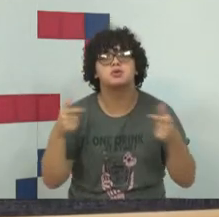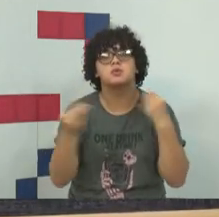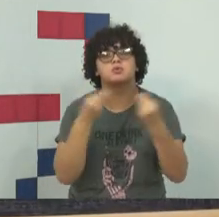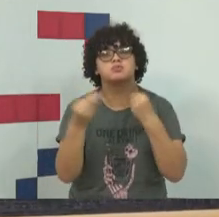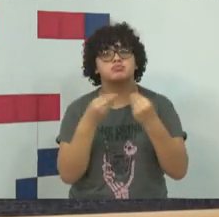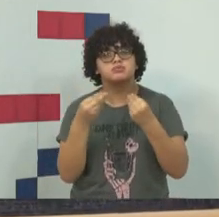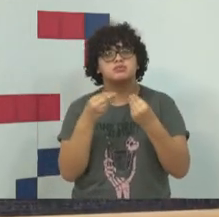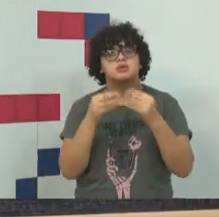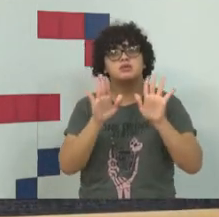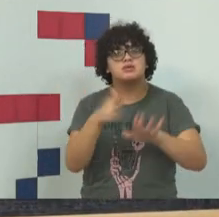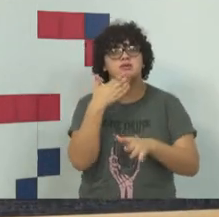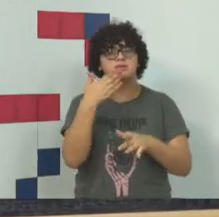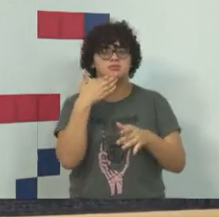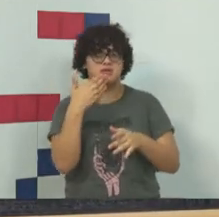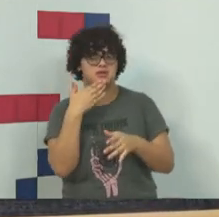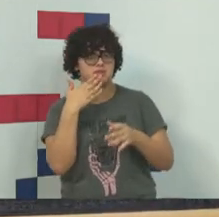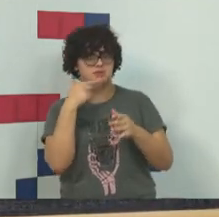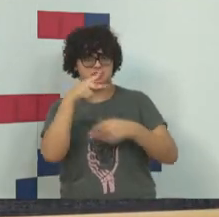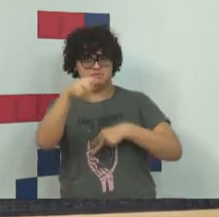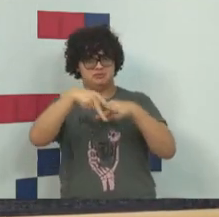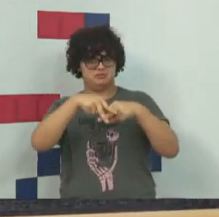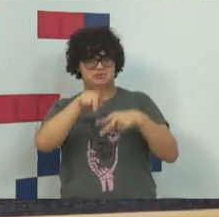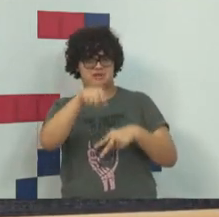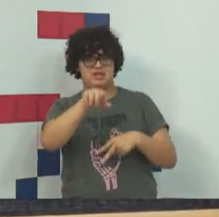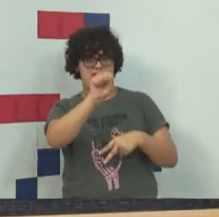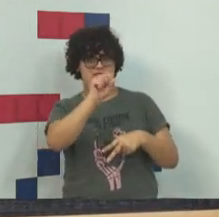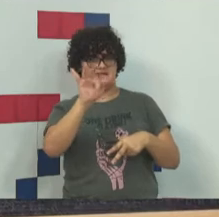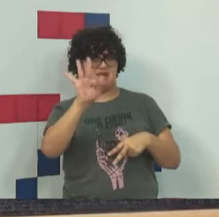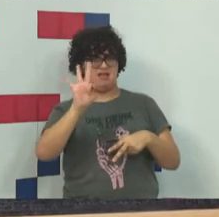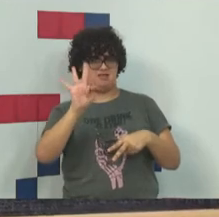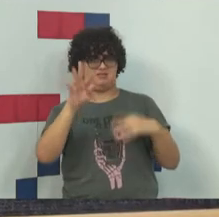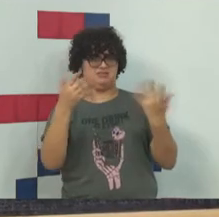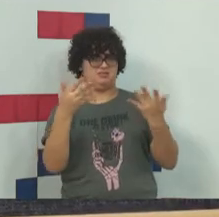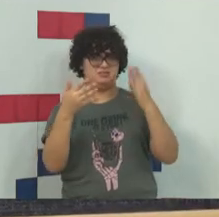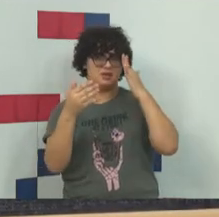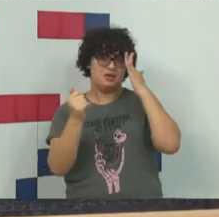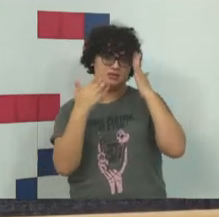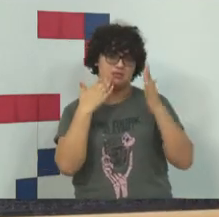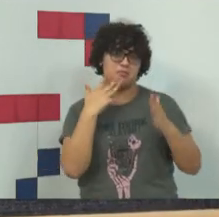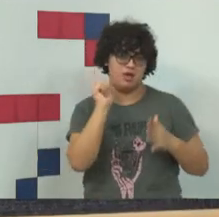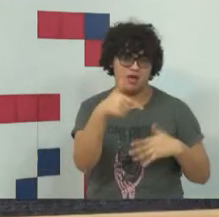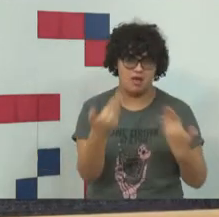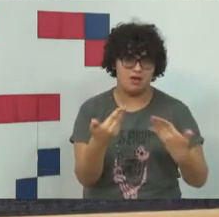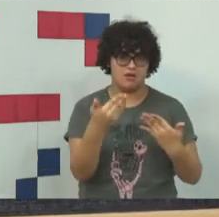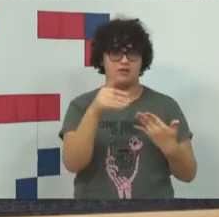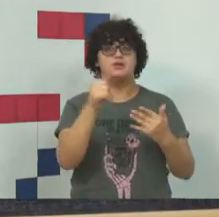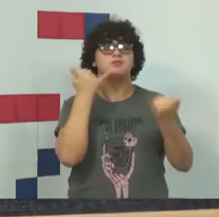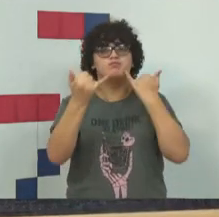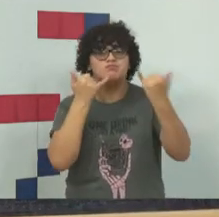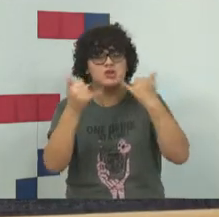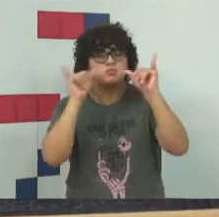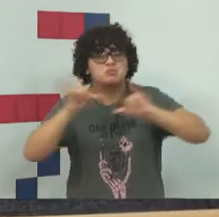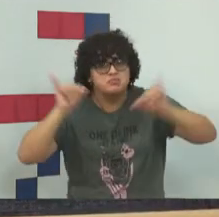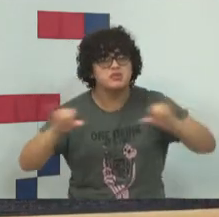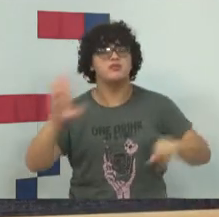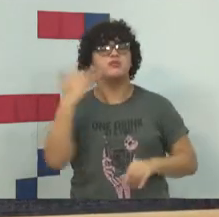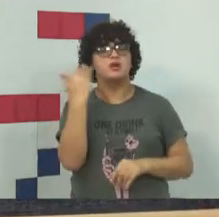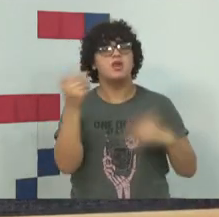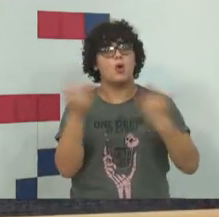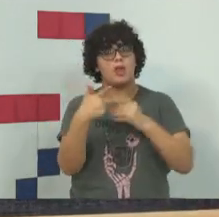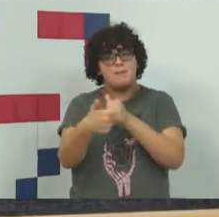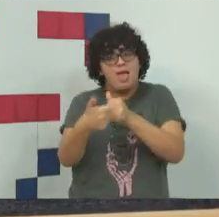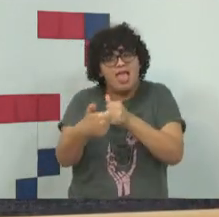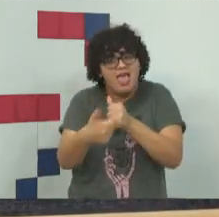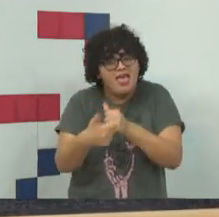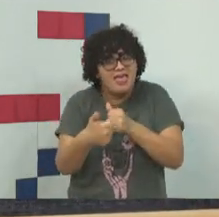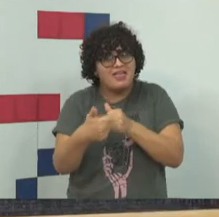não é o inquérito do STF. As fake news tomam força porque nós estamos na beirada das eleições municipais.